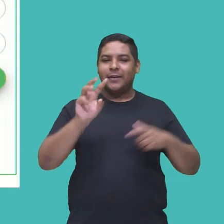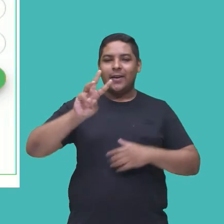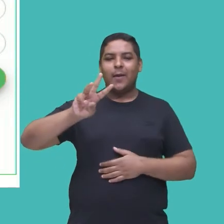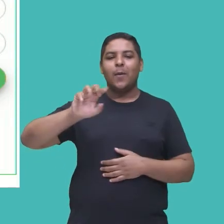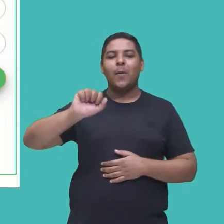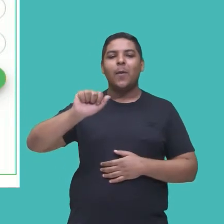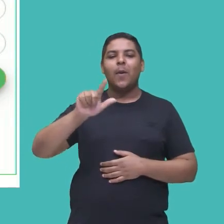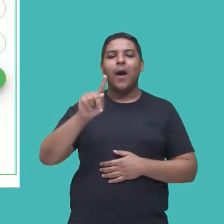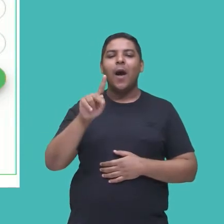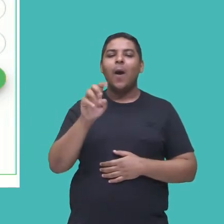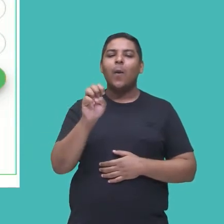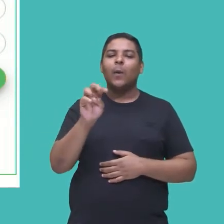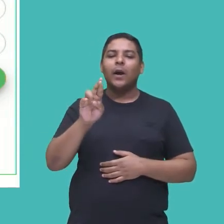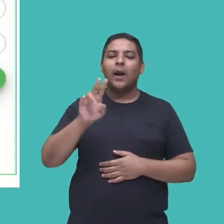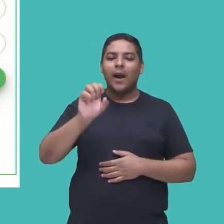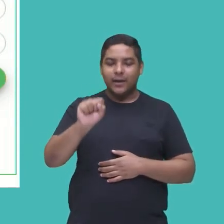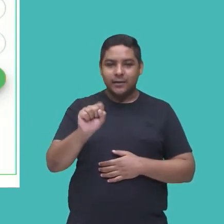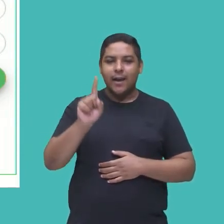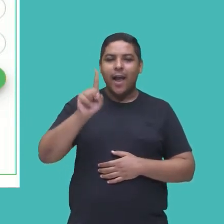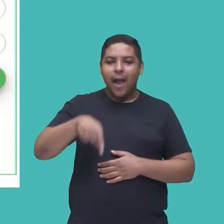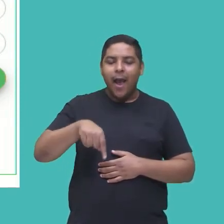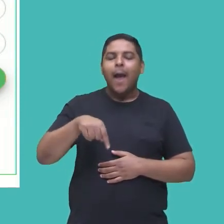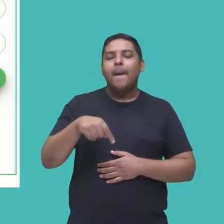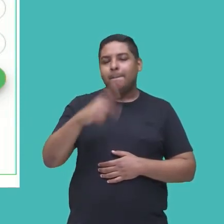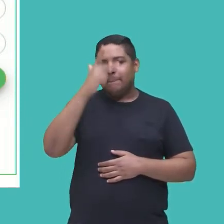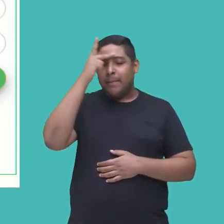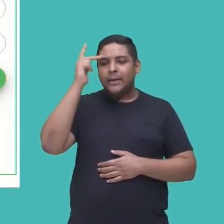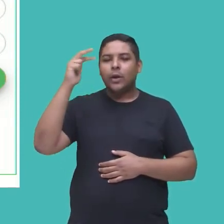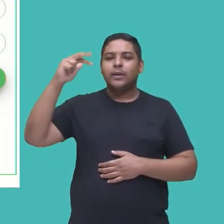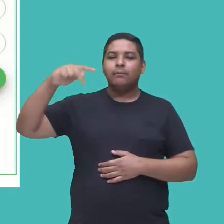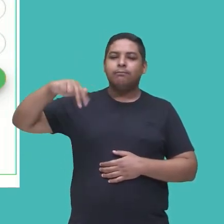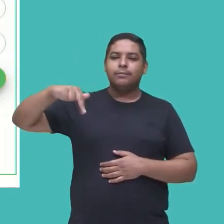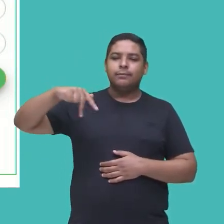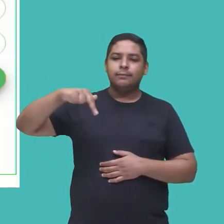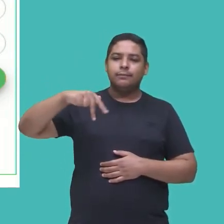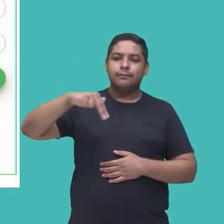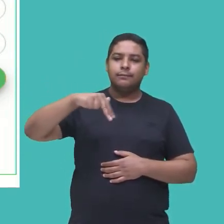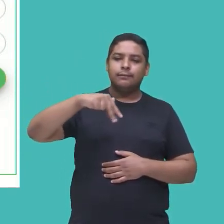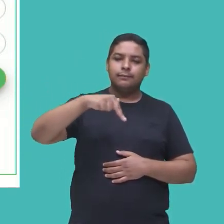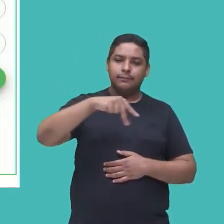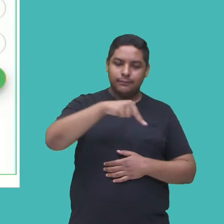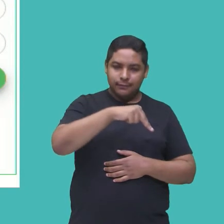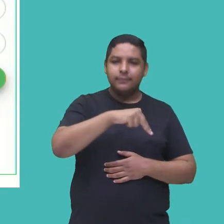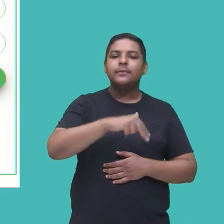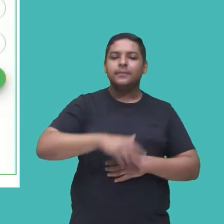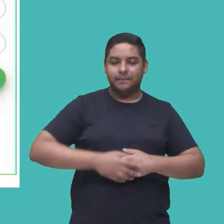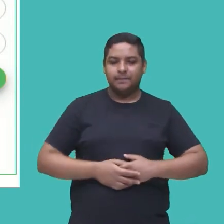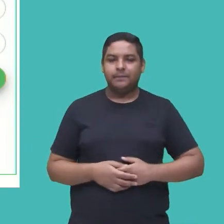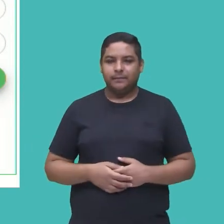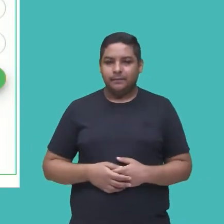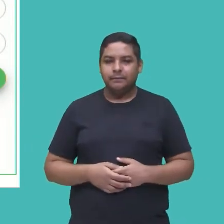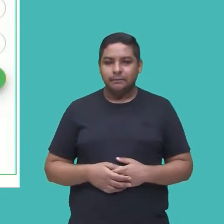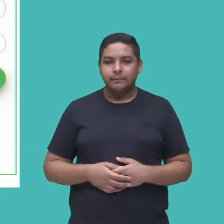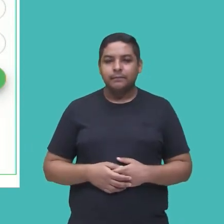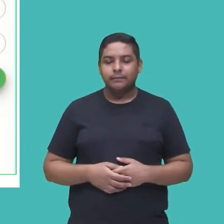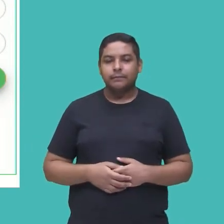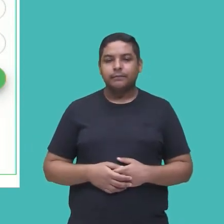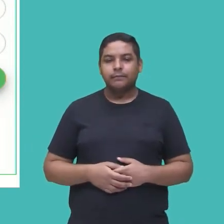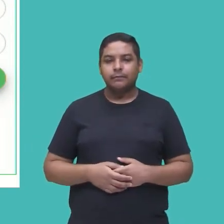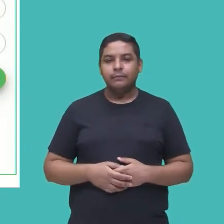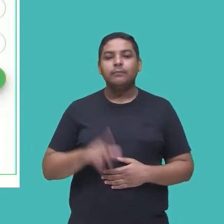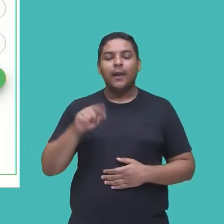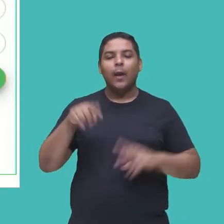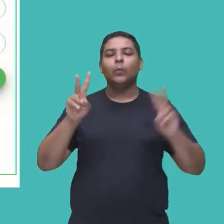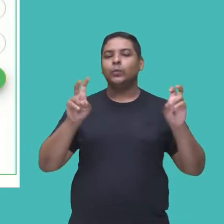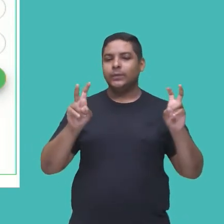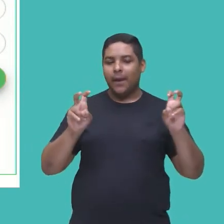caminhantes, e se você pegar pelo título, né, você vai ver, The Walking Dead, The Walking Dead, já traz ali um pouco, dessa parte